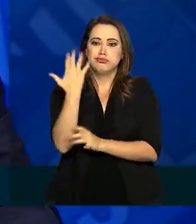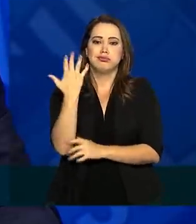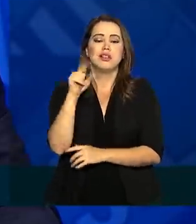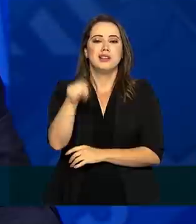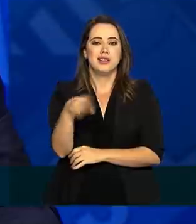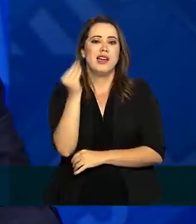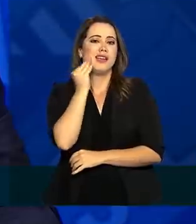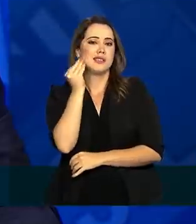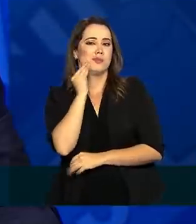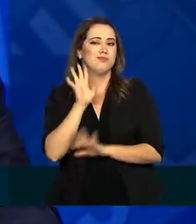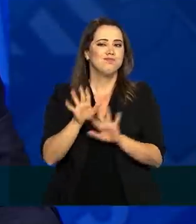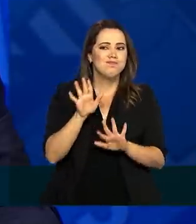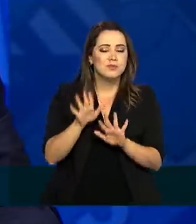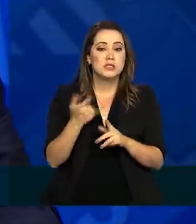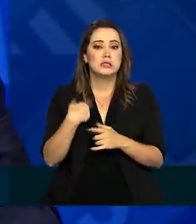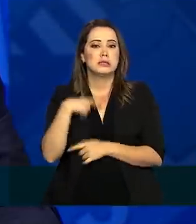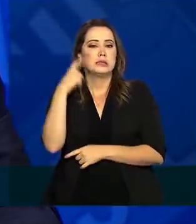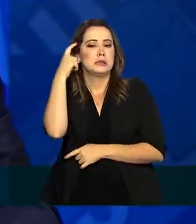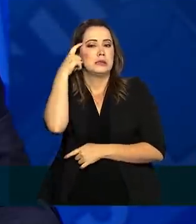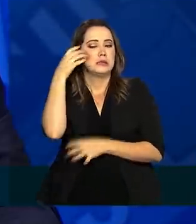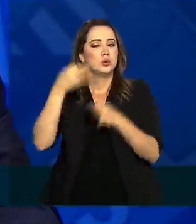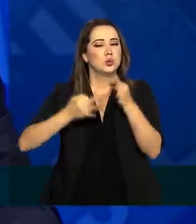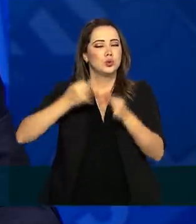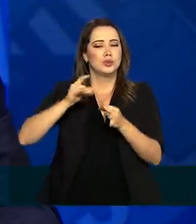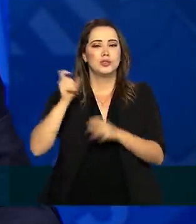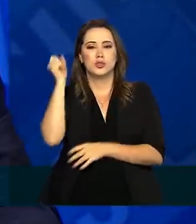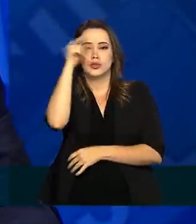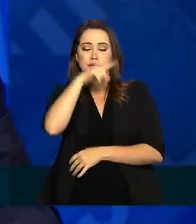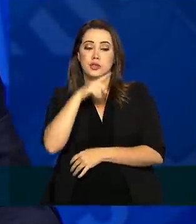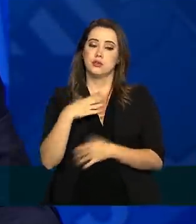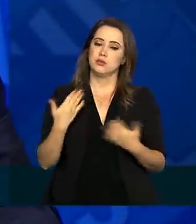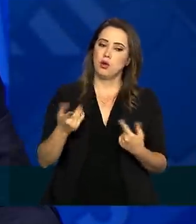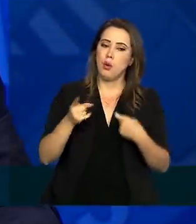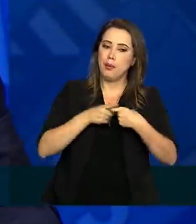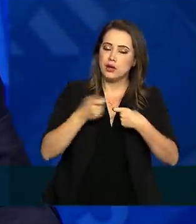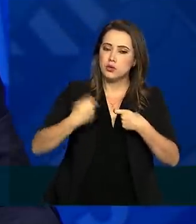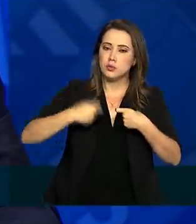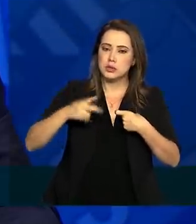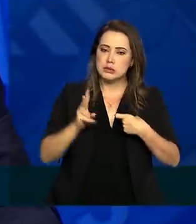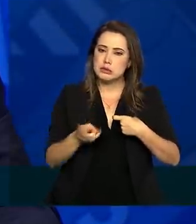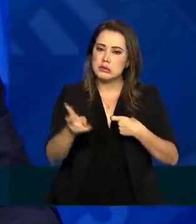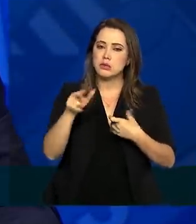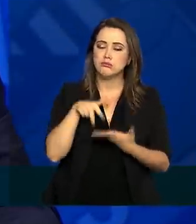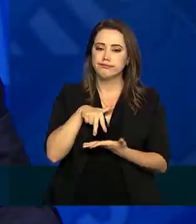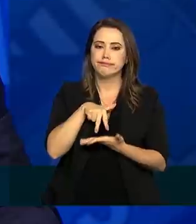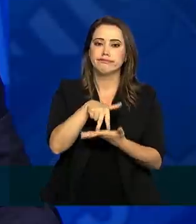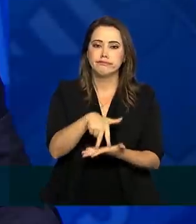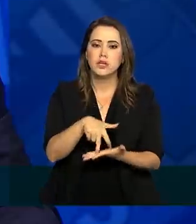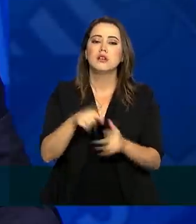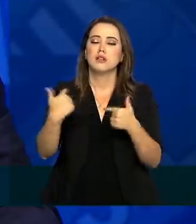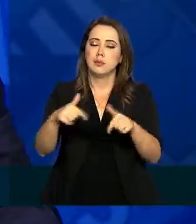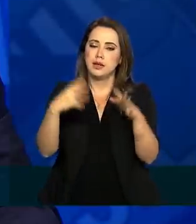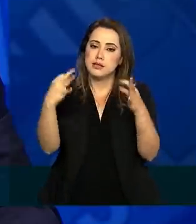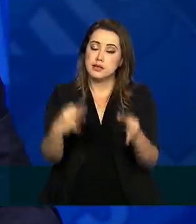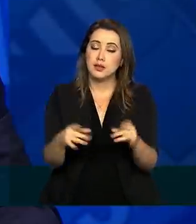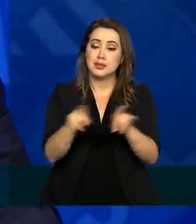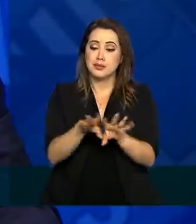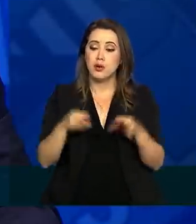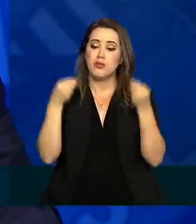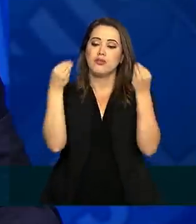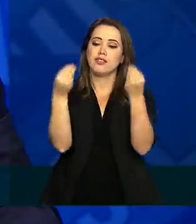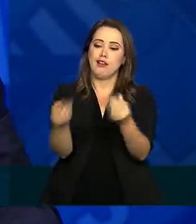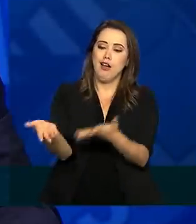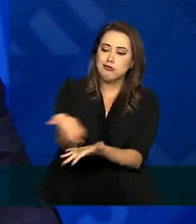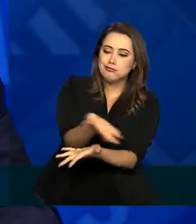traiçoeira e o juízo é difícil. O médico deve estar pronto a não somente cumprir o seu dever, mas também a assegurar a